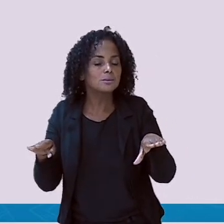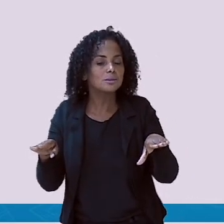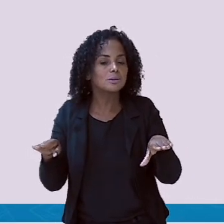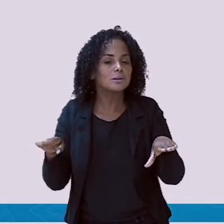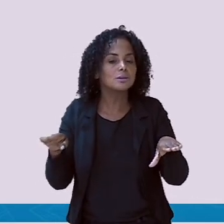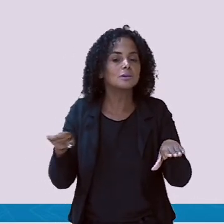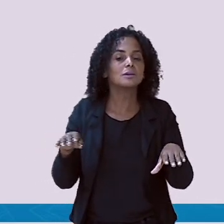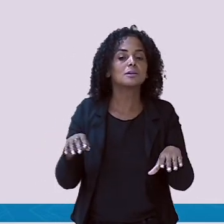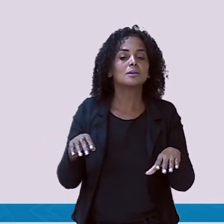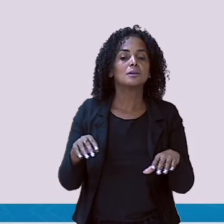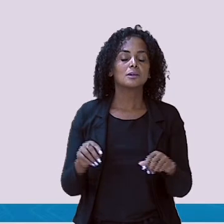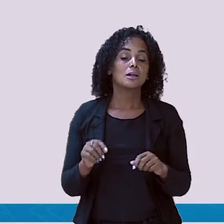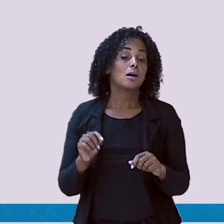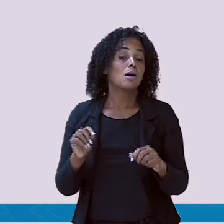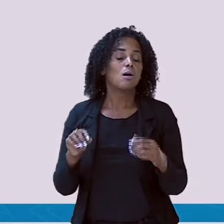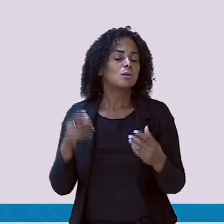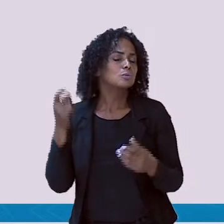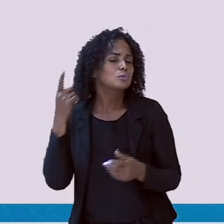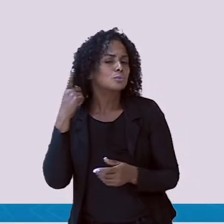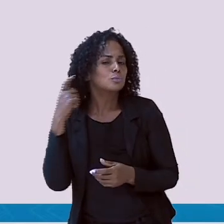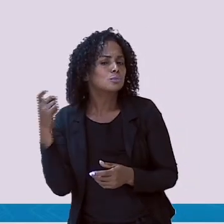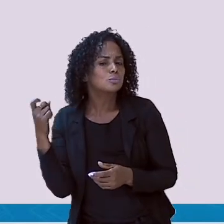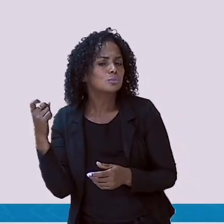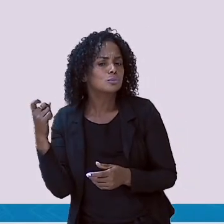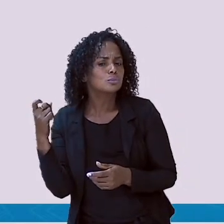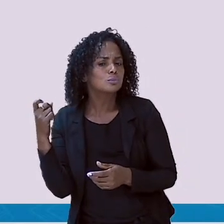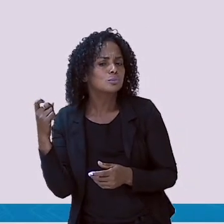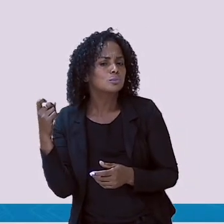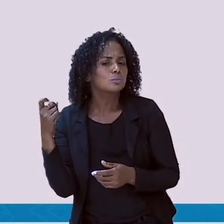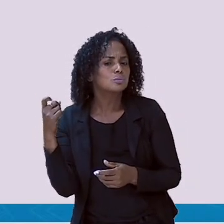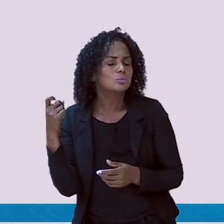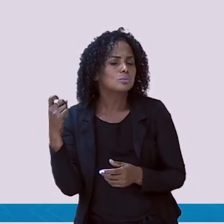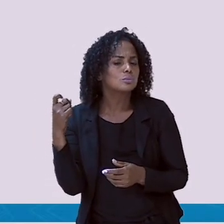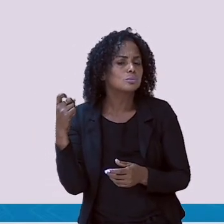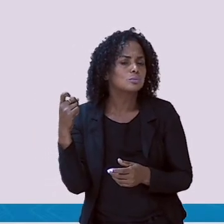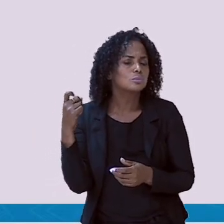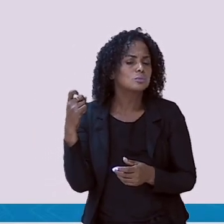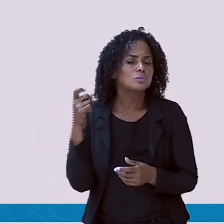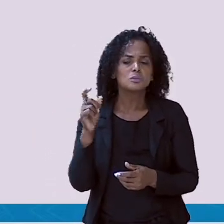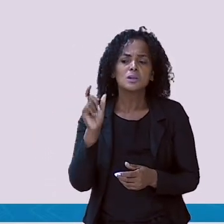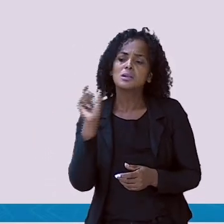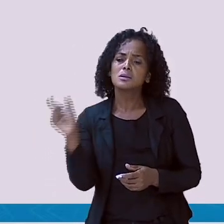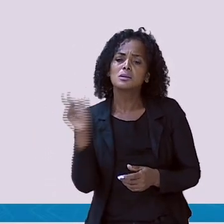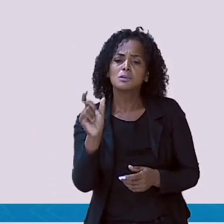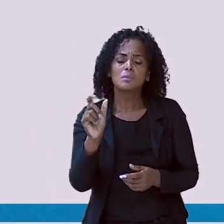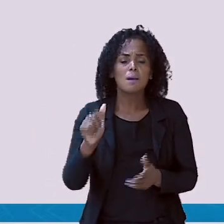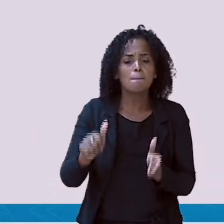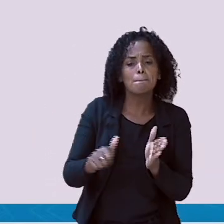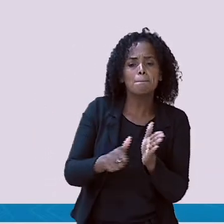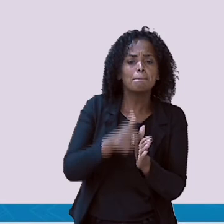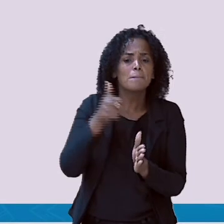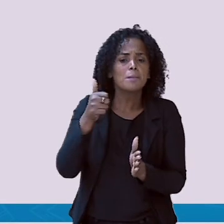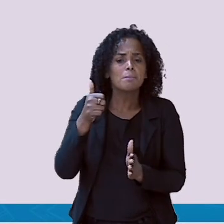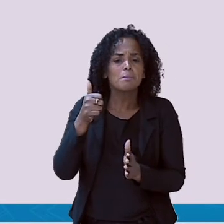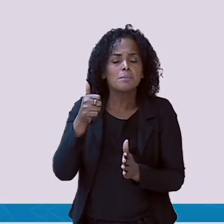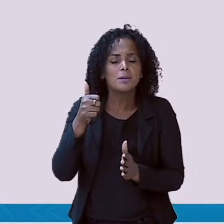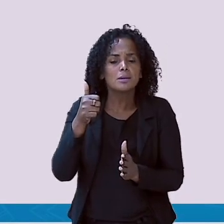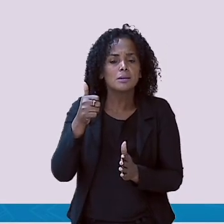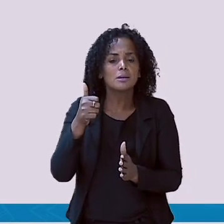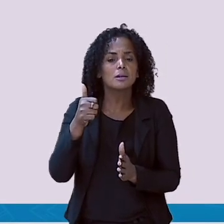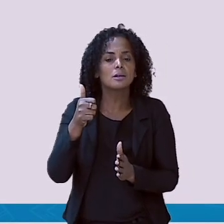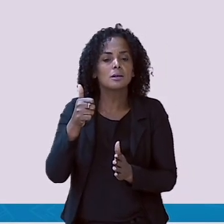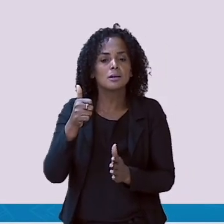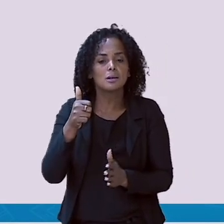Tapete. Olha o som. Tá. A primeira sílaba tem a letra D. Então nós vamos procurar a